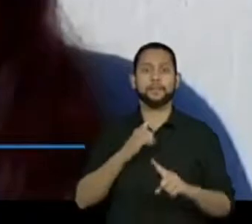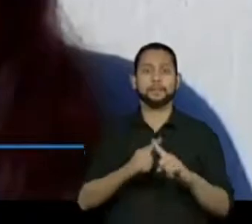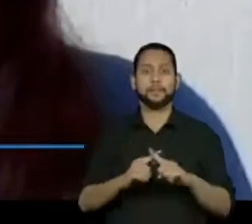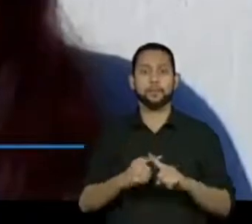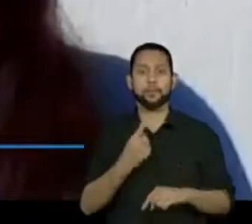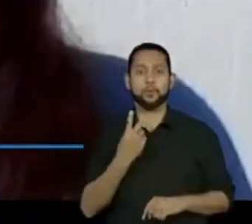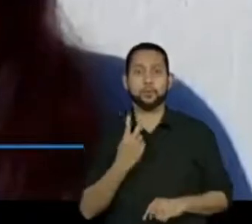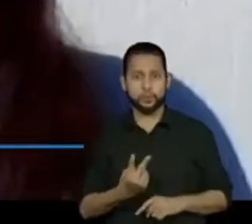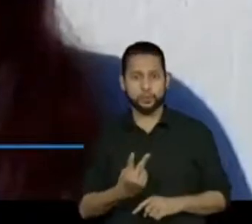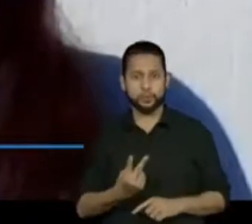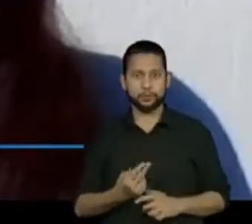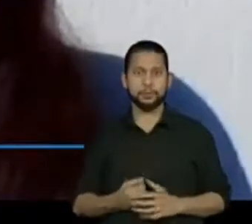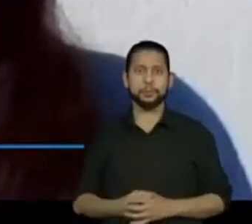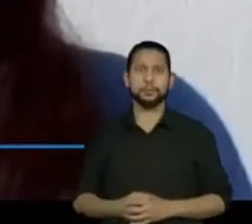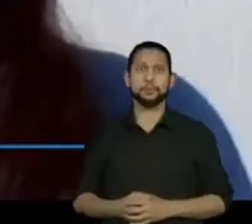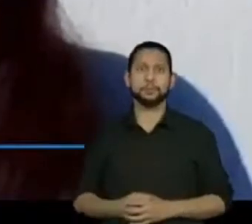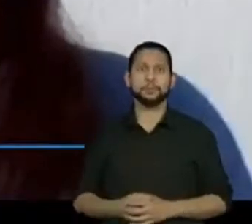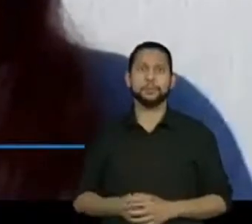dois.